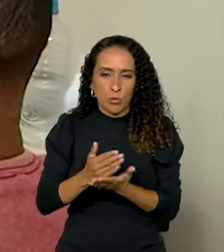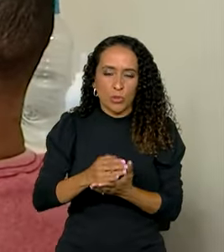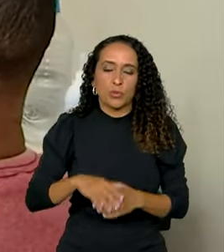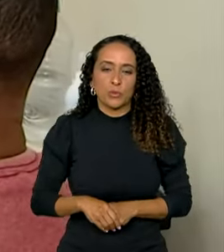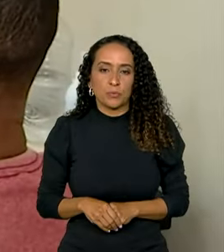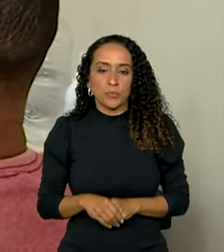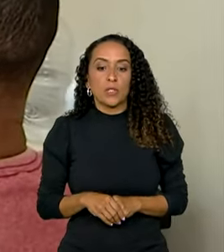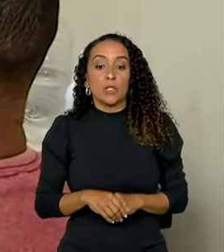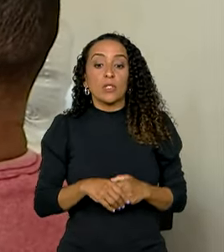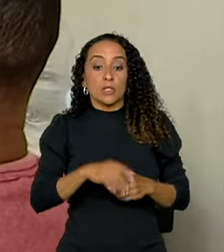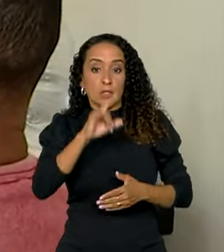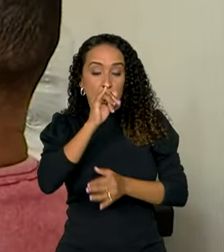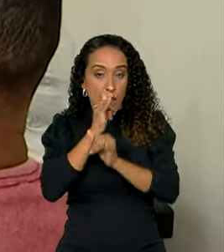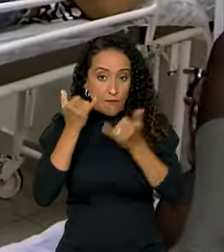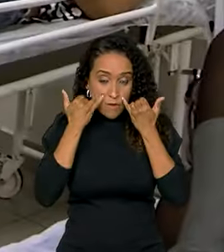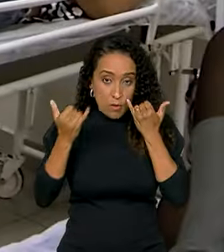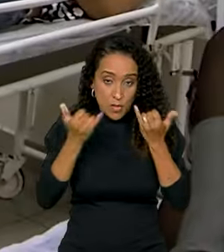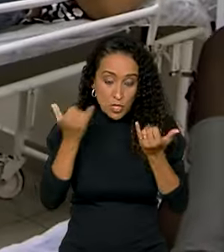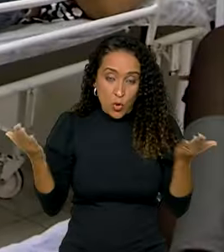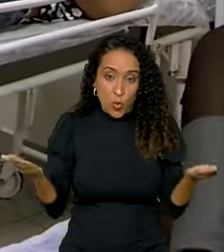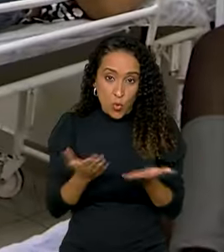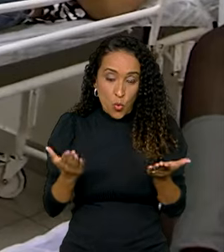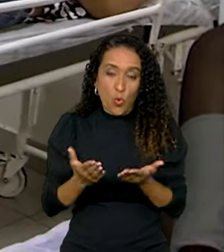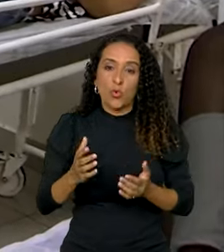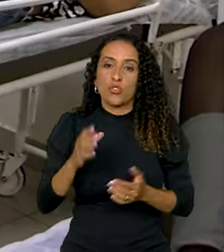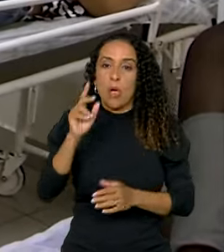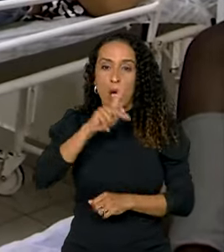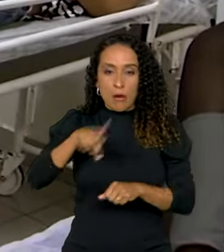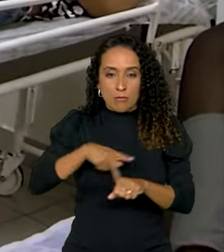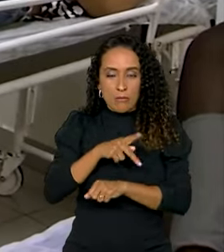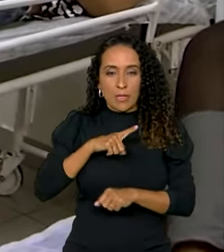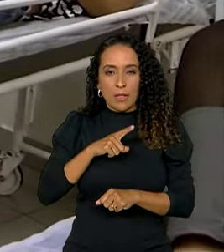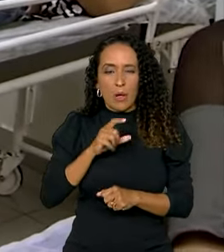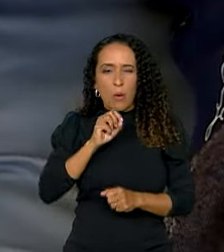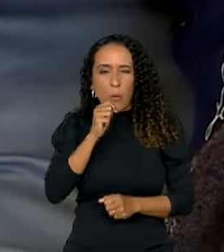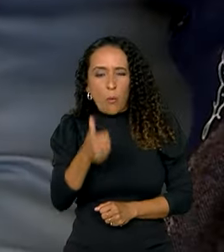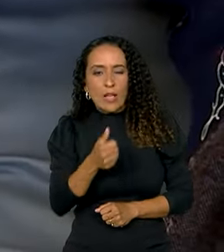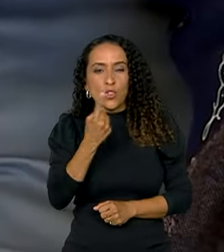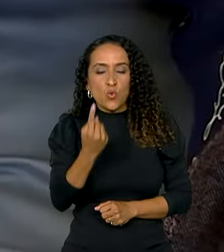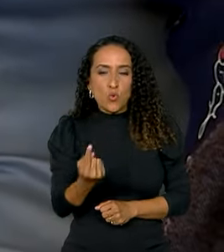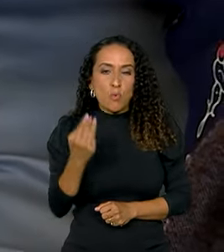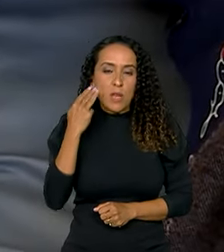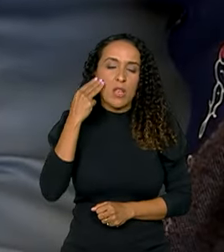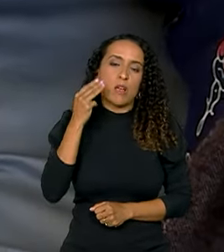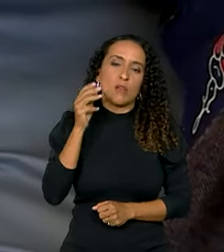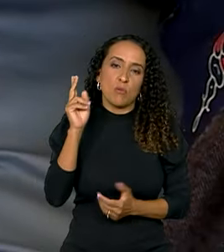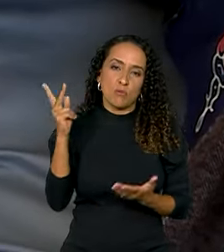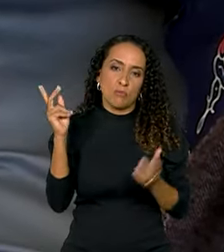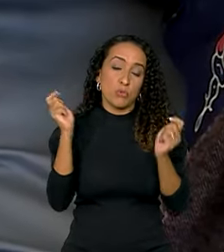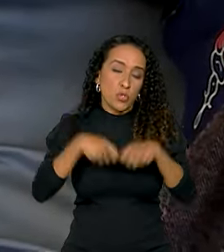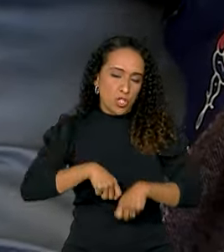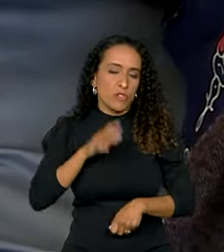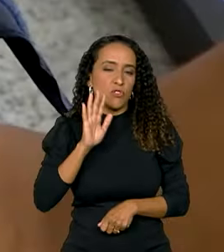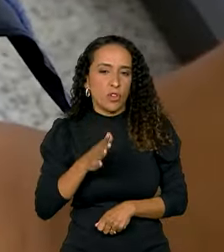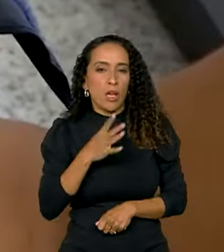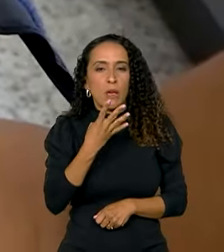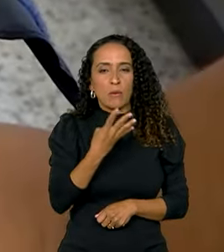boletim epidemiológico divulgado hoje, o país já tem quase um milhão de casos prováveis da doença, uma média de